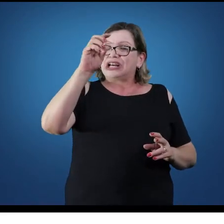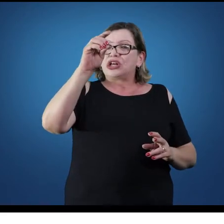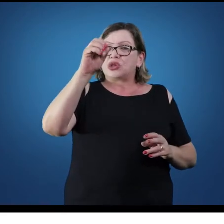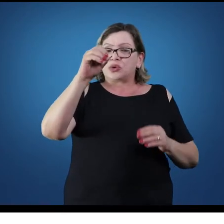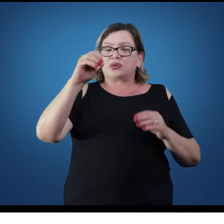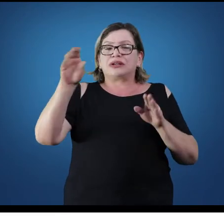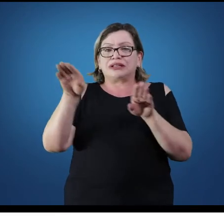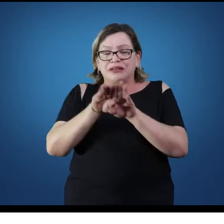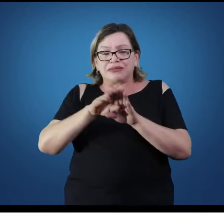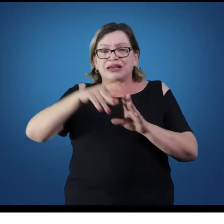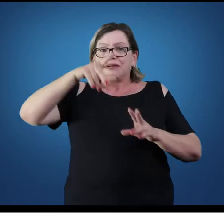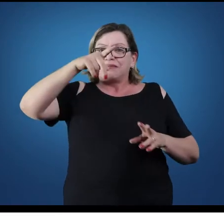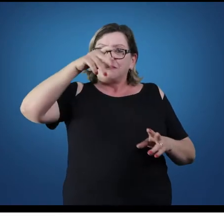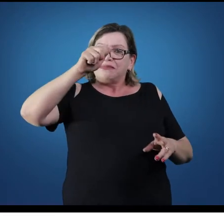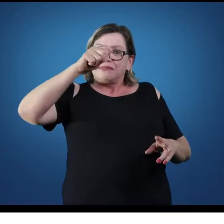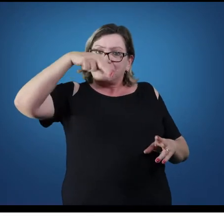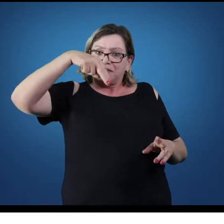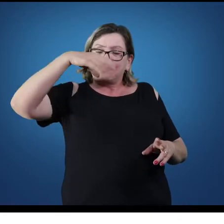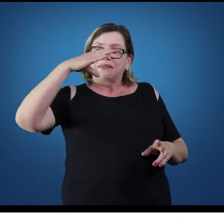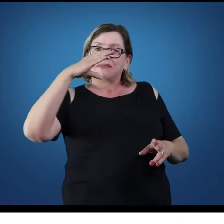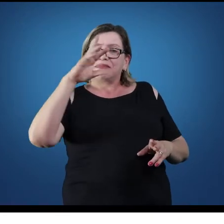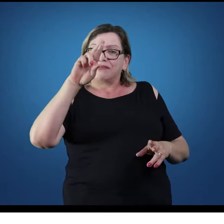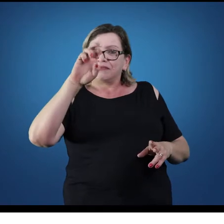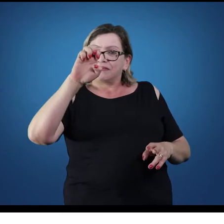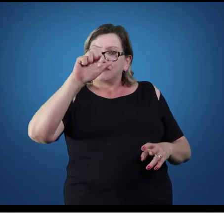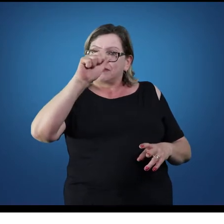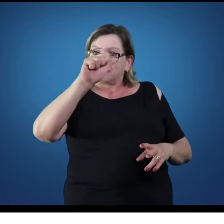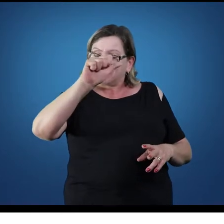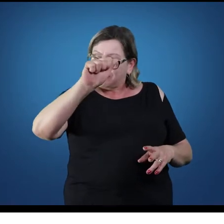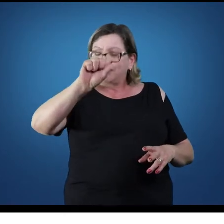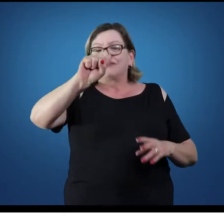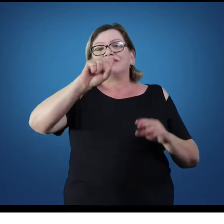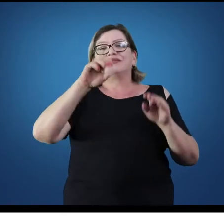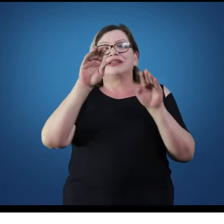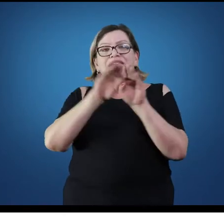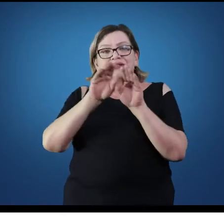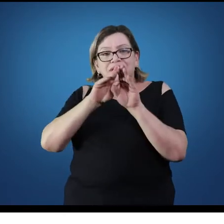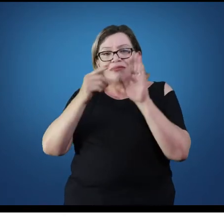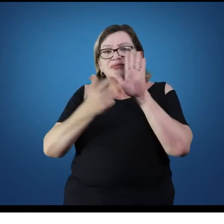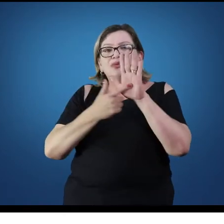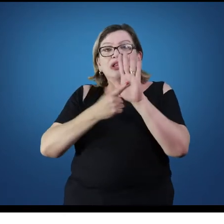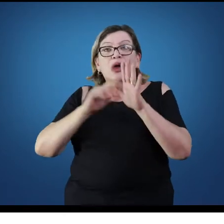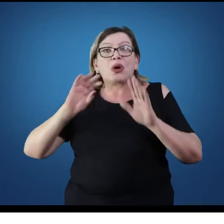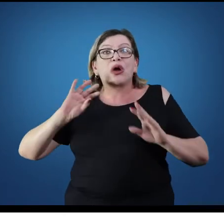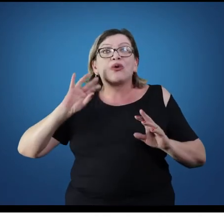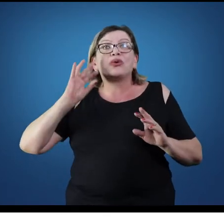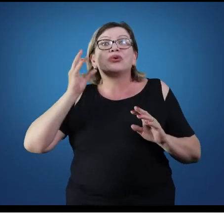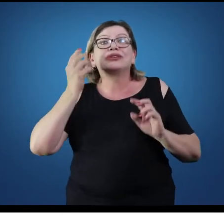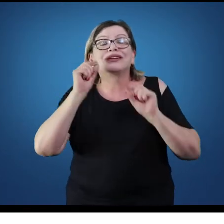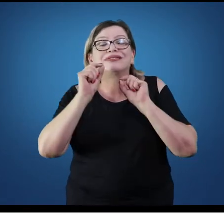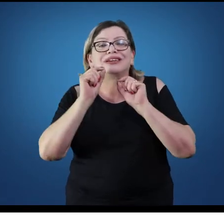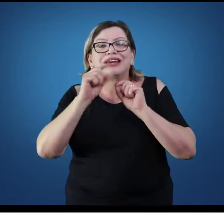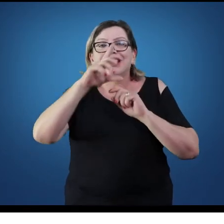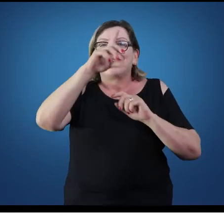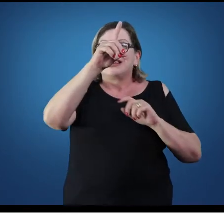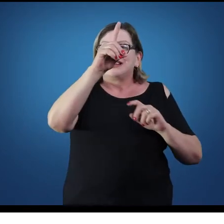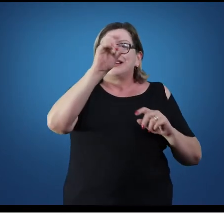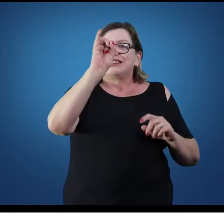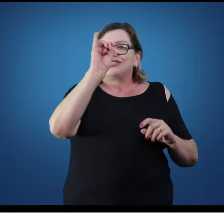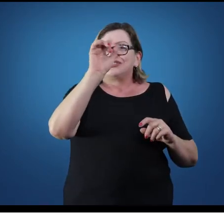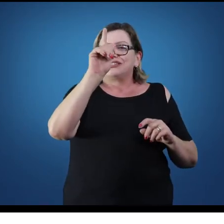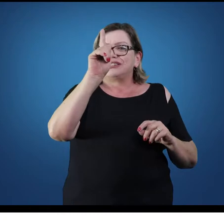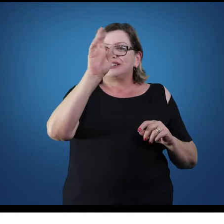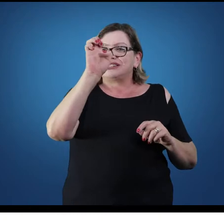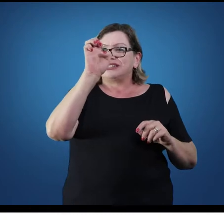às vezes a gente se confunde, mas é importante colocar, que a digestão realmente ocorre no intestino delgado, aonde